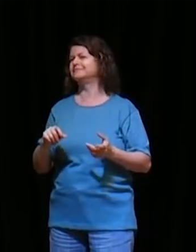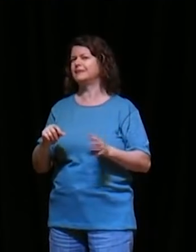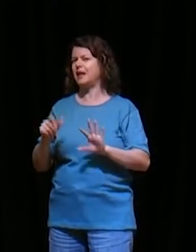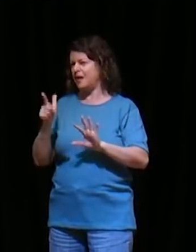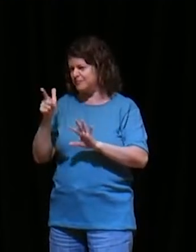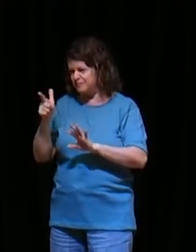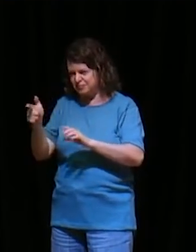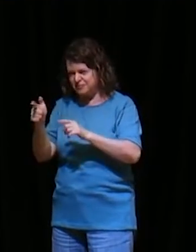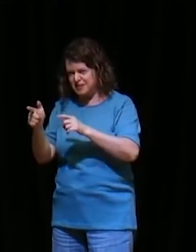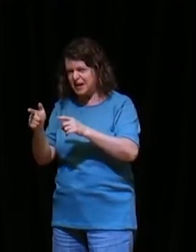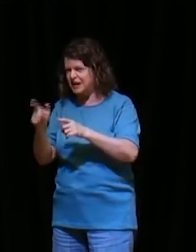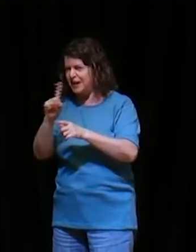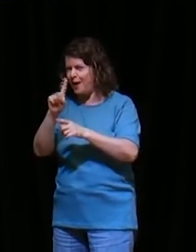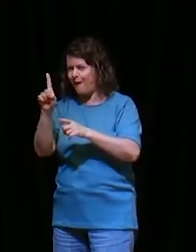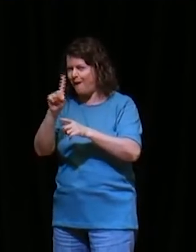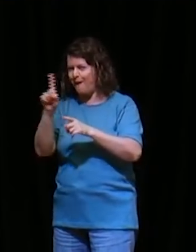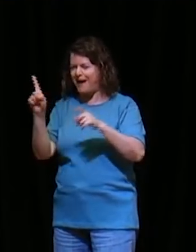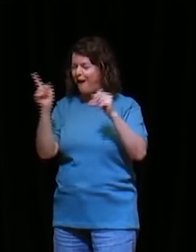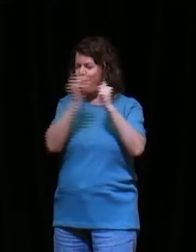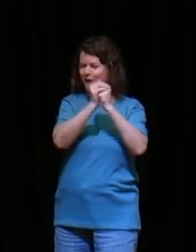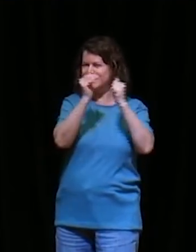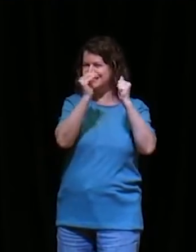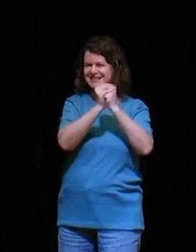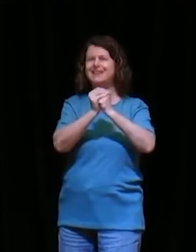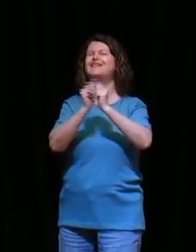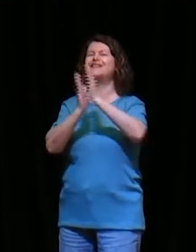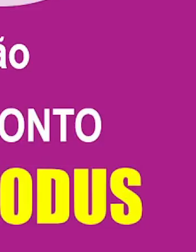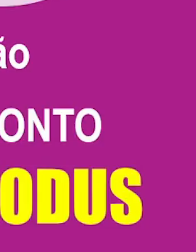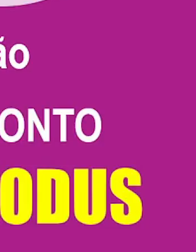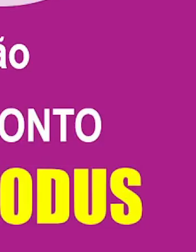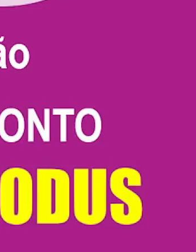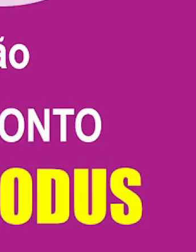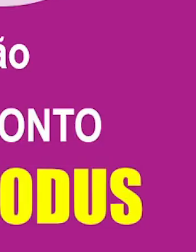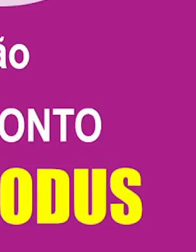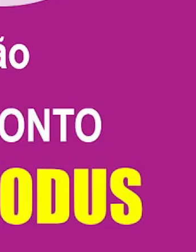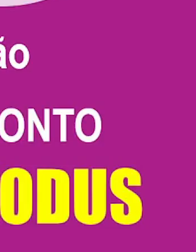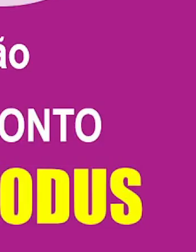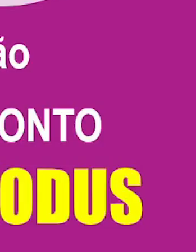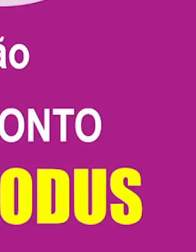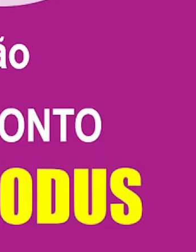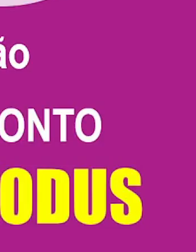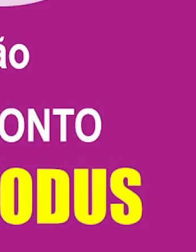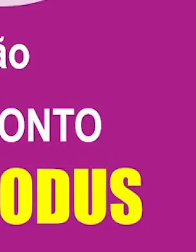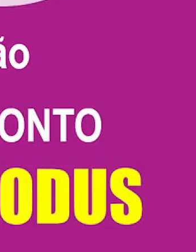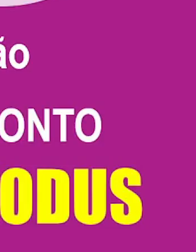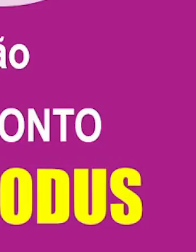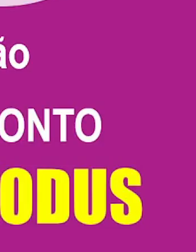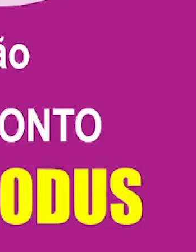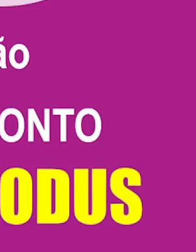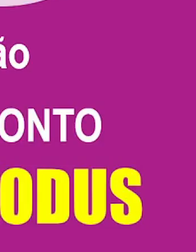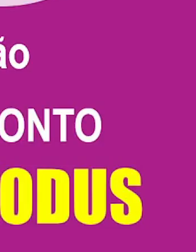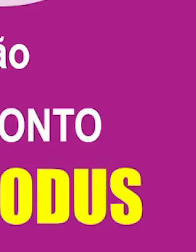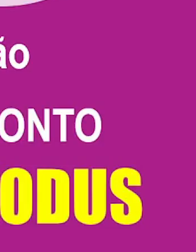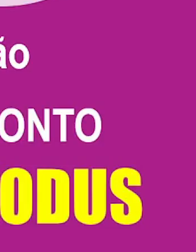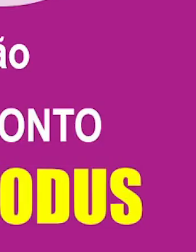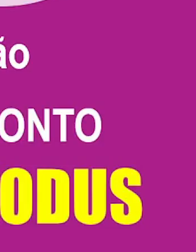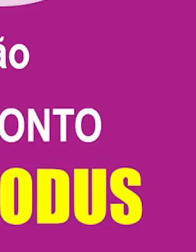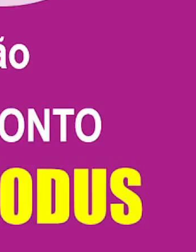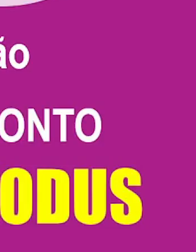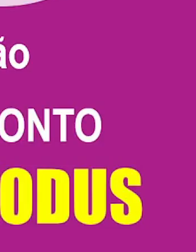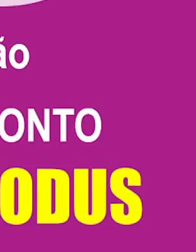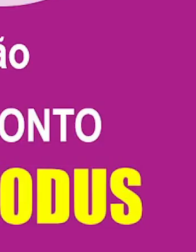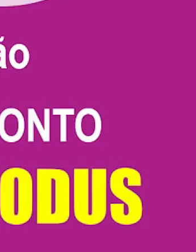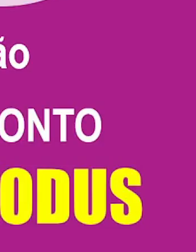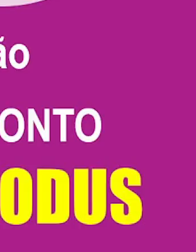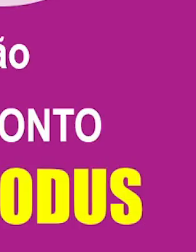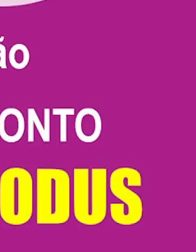o perdão, e a oração, que é um louvor, isso liberta cativos, isso liberta prisioneiros, quando você, está num processo de